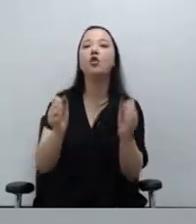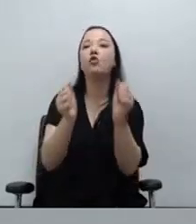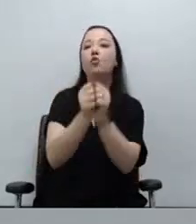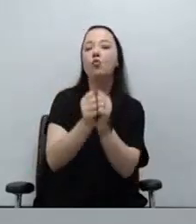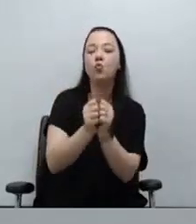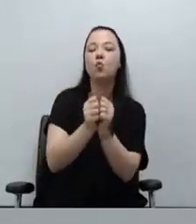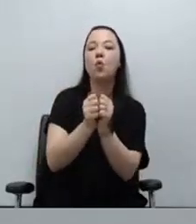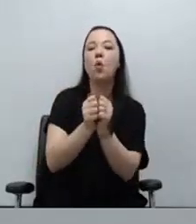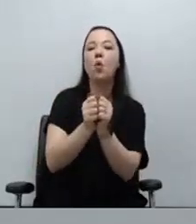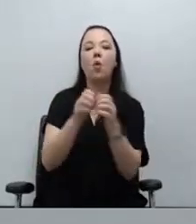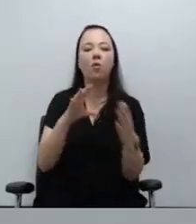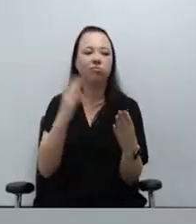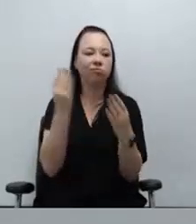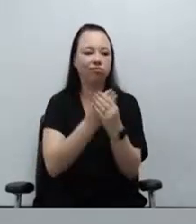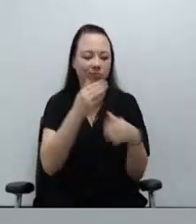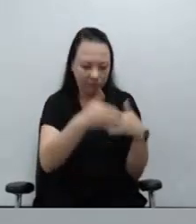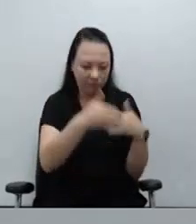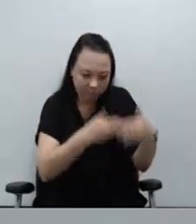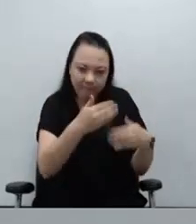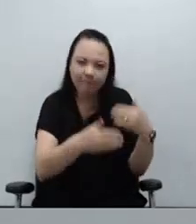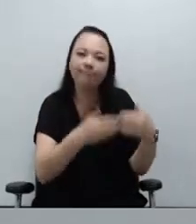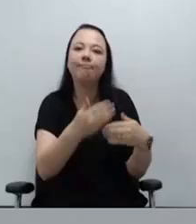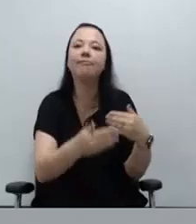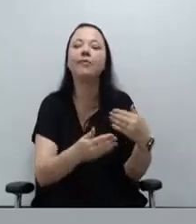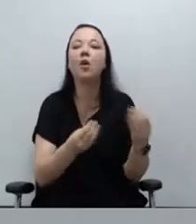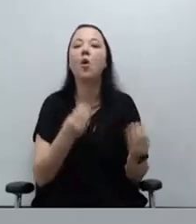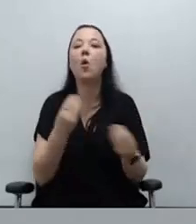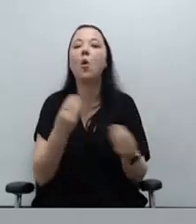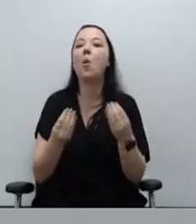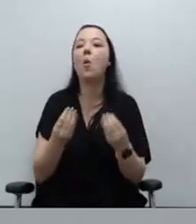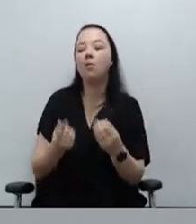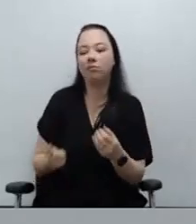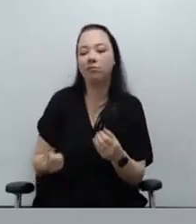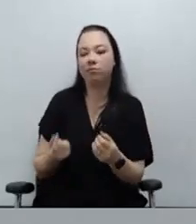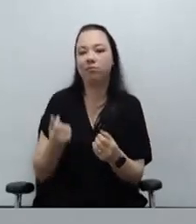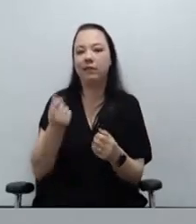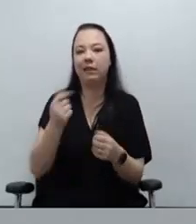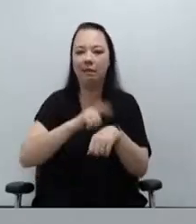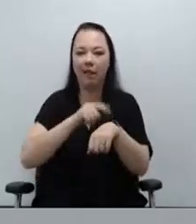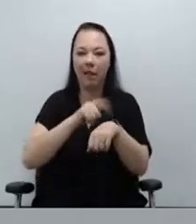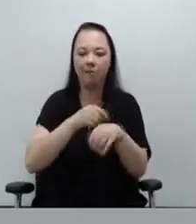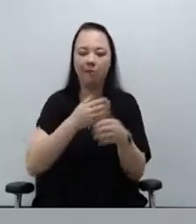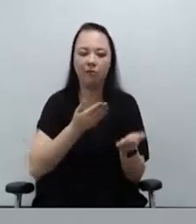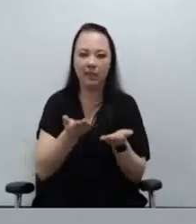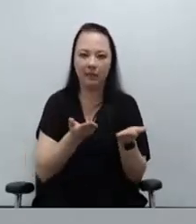desobramentos processuais dos casos de judicialização e de averbação do tempo de serviço.